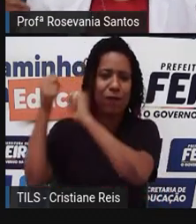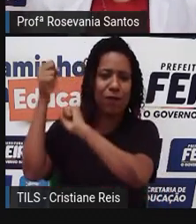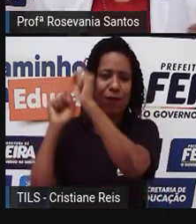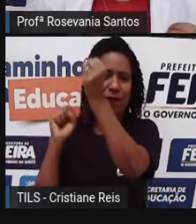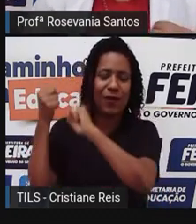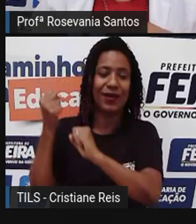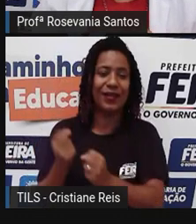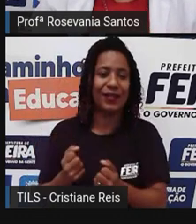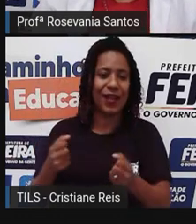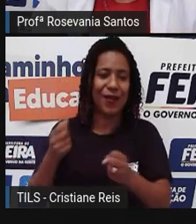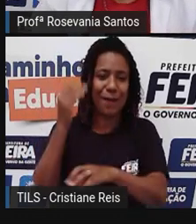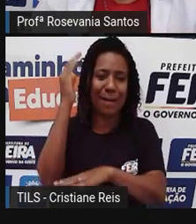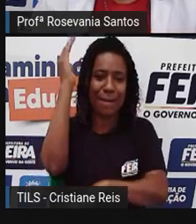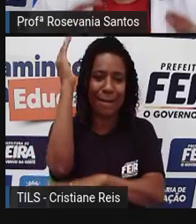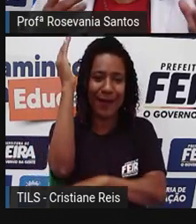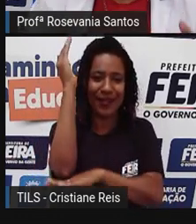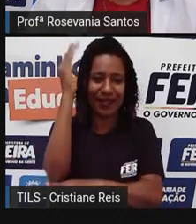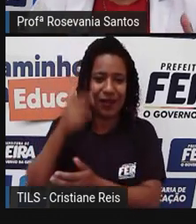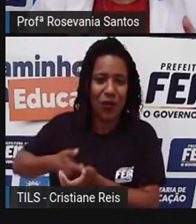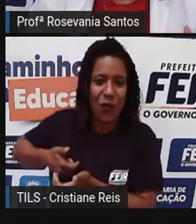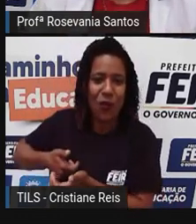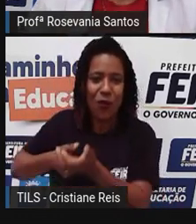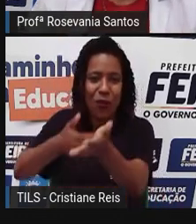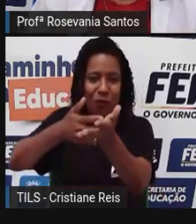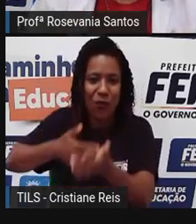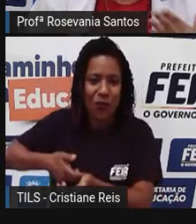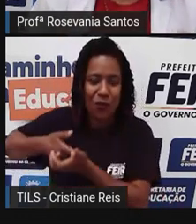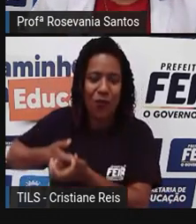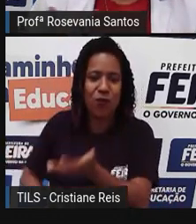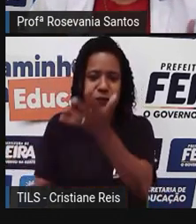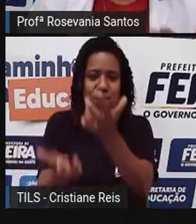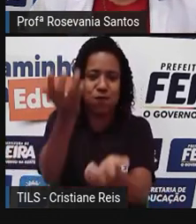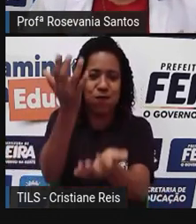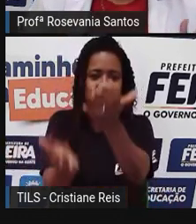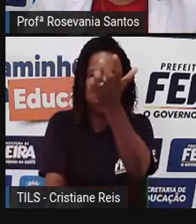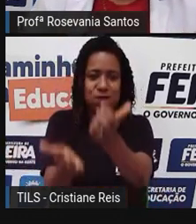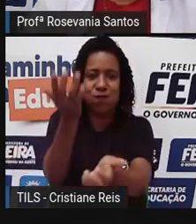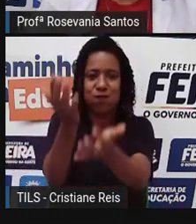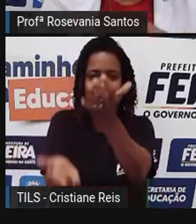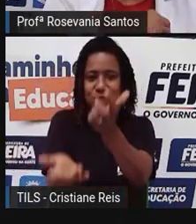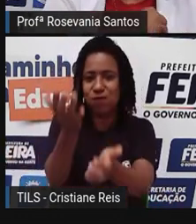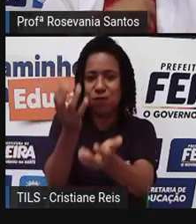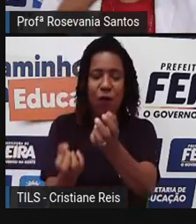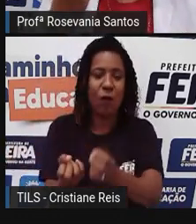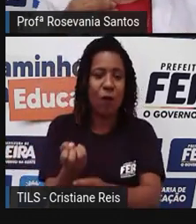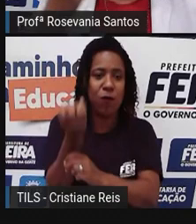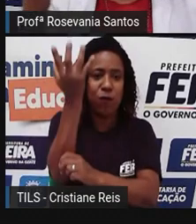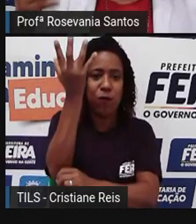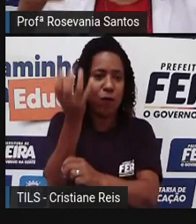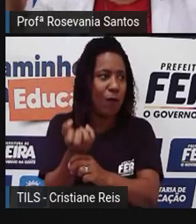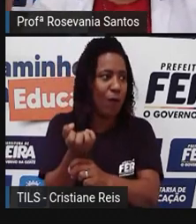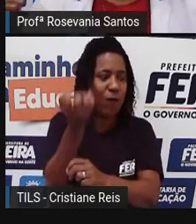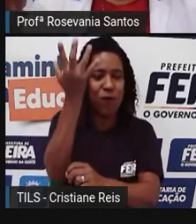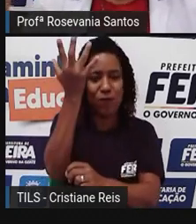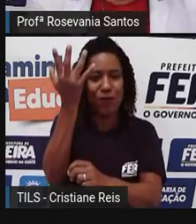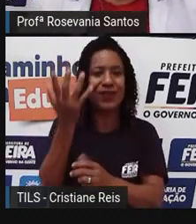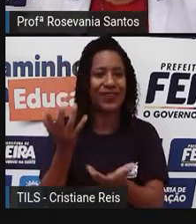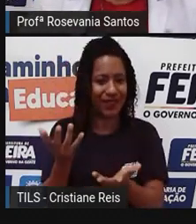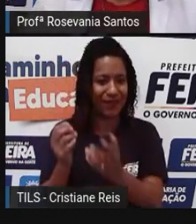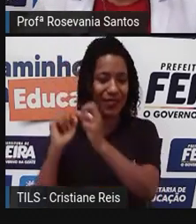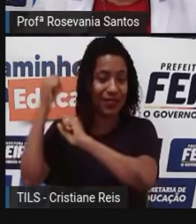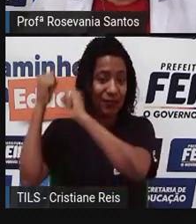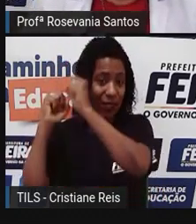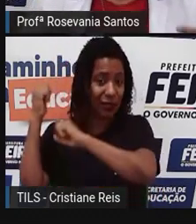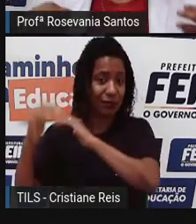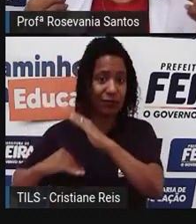hoje, né, totalmente diferentes. Mas ainda assim, representou esse momento, dessa mudança dessas máquinas, que vem evoluindo a cada dia,